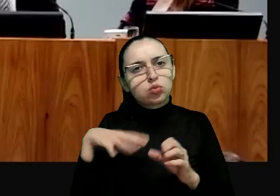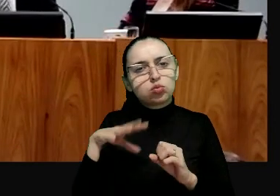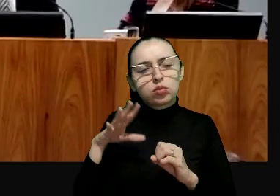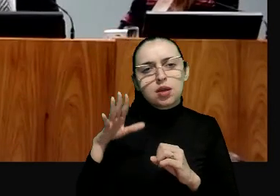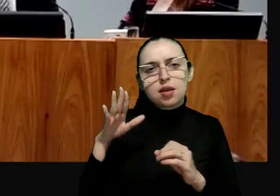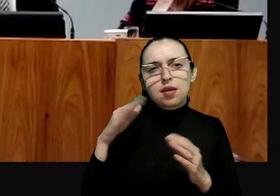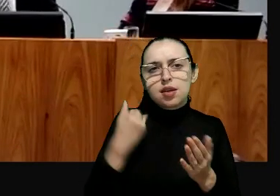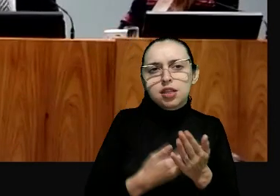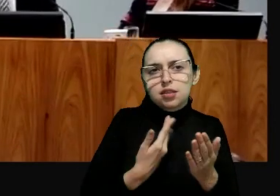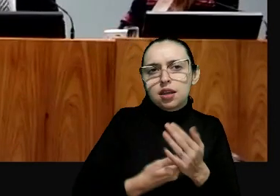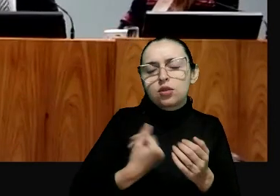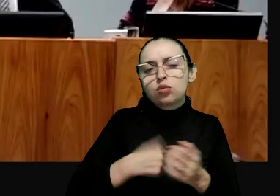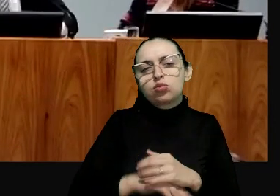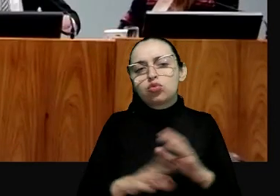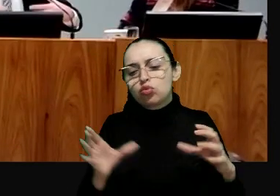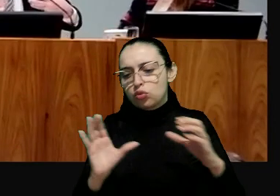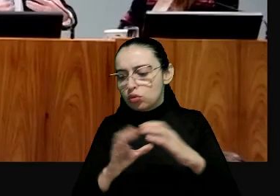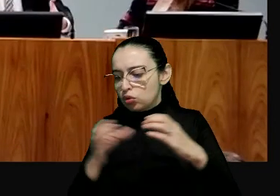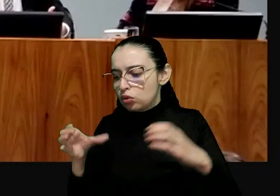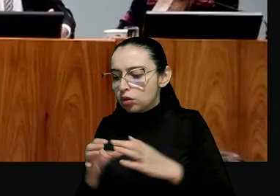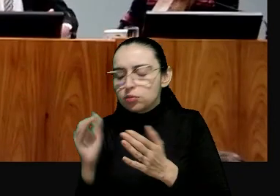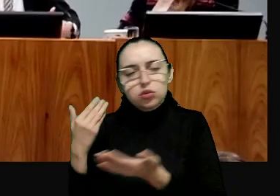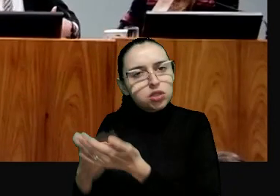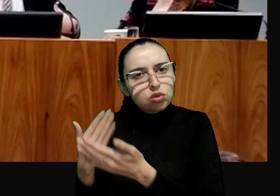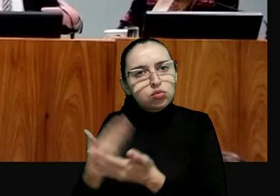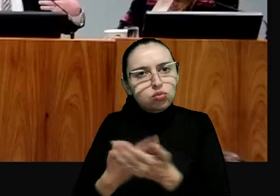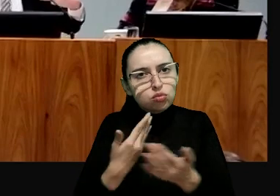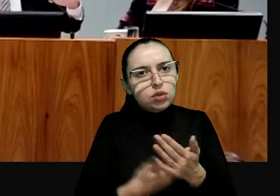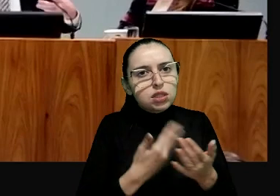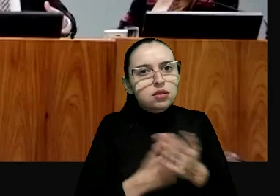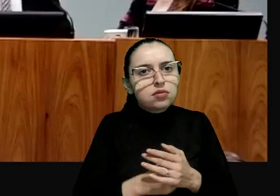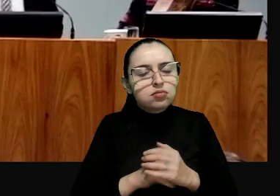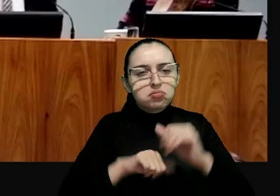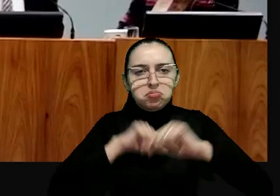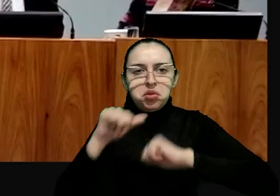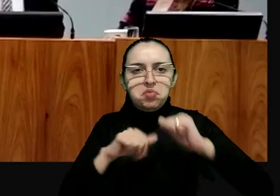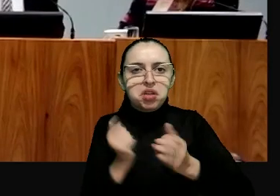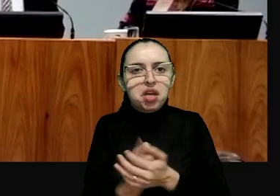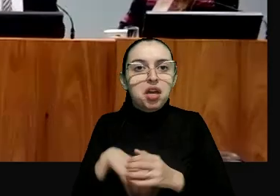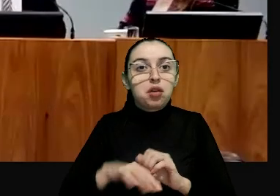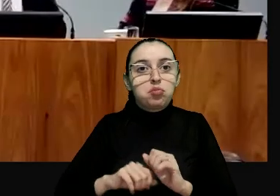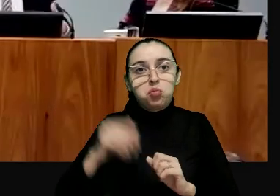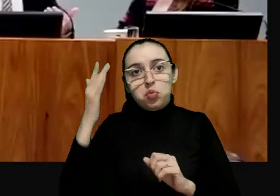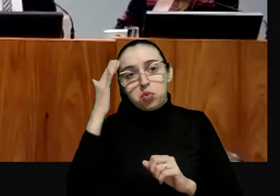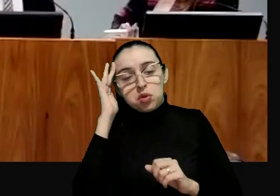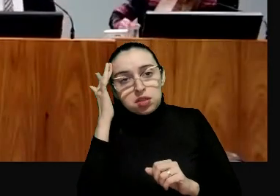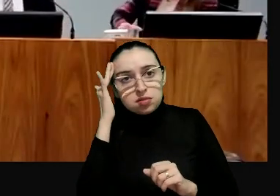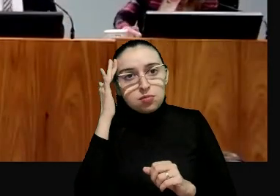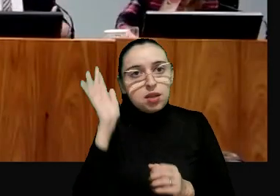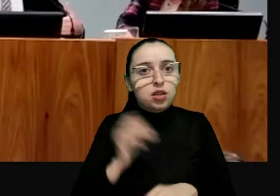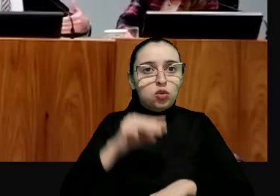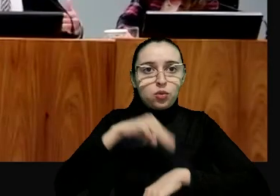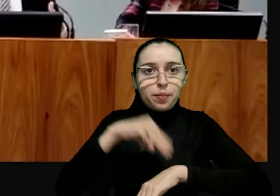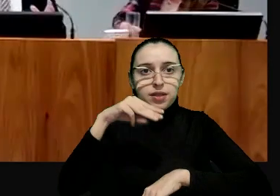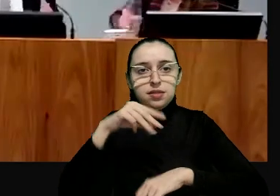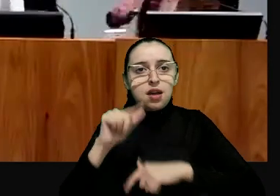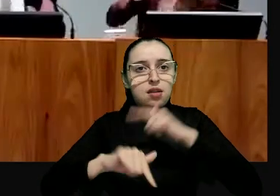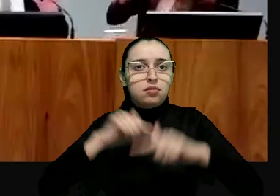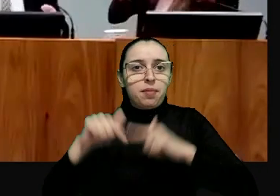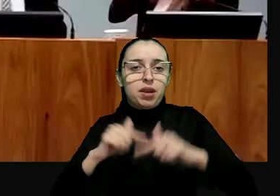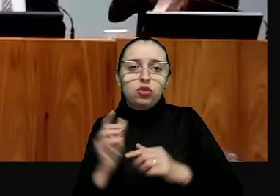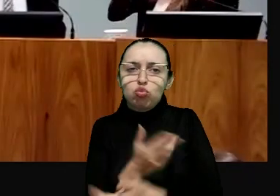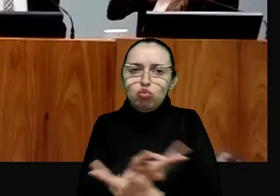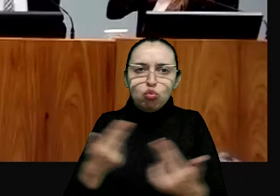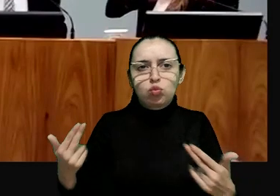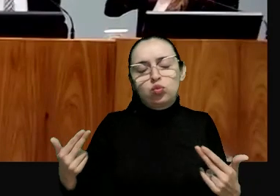que a senhora apresentou aqui, fazemos grupos de estudo também para difusão desse conhecimento entre os magistrados, entre os servidores